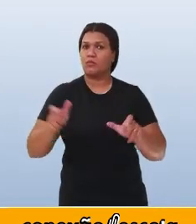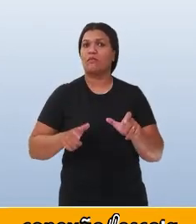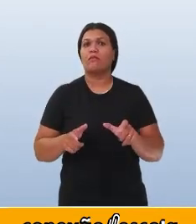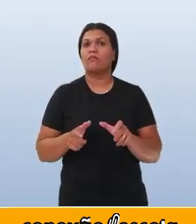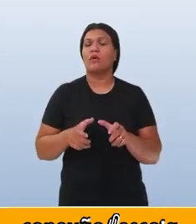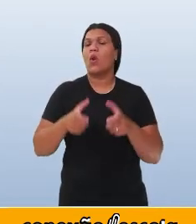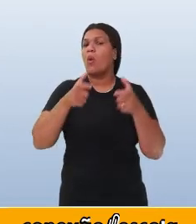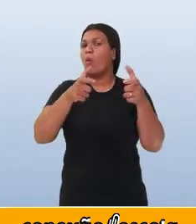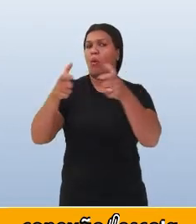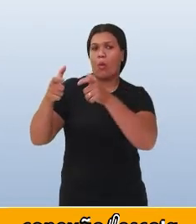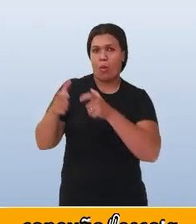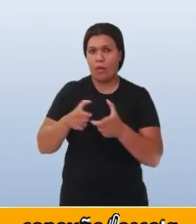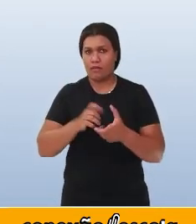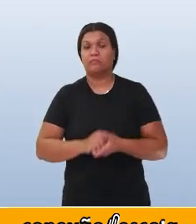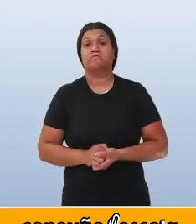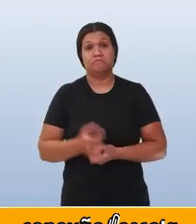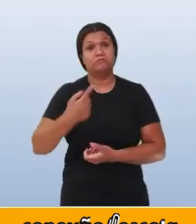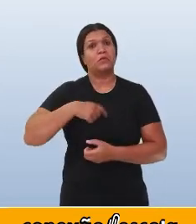uma região.